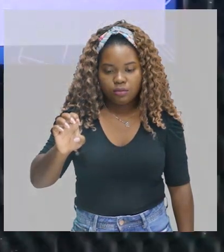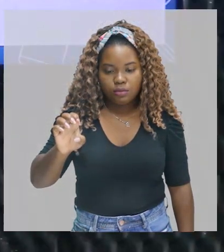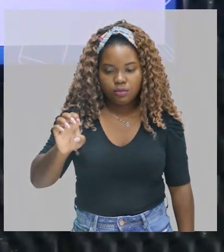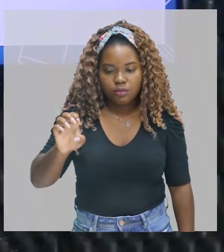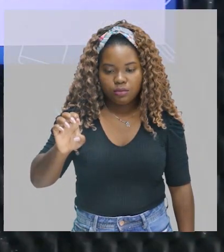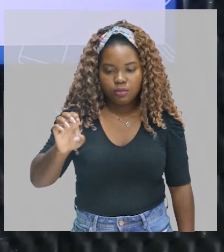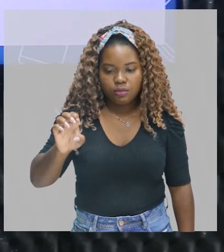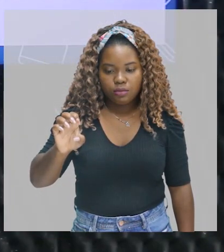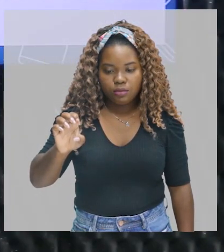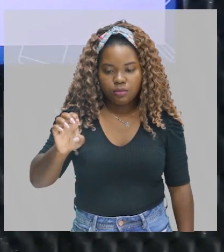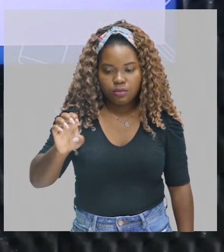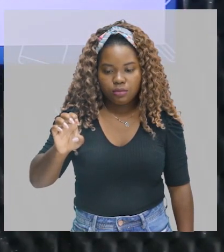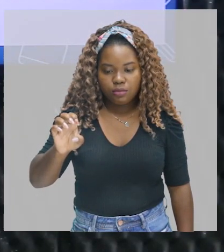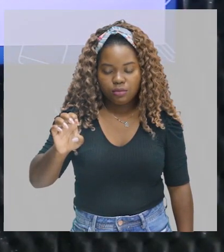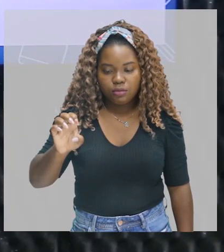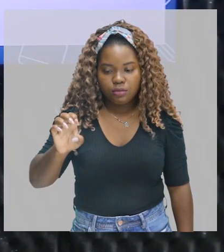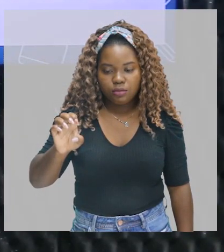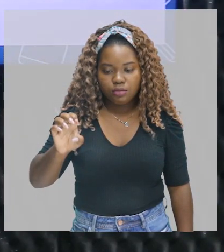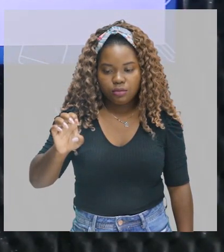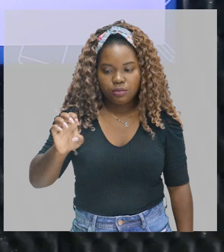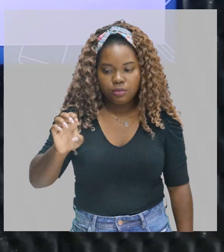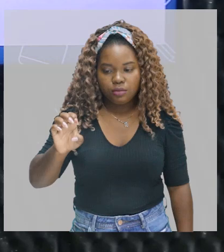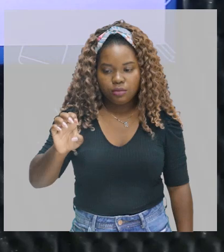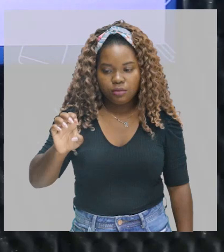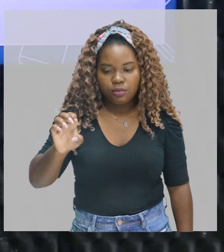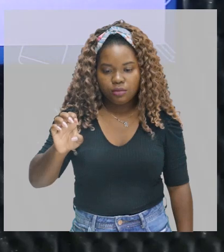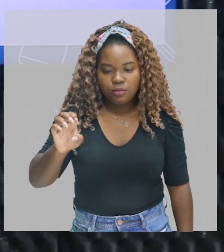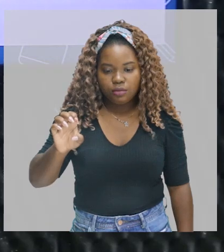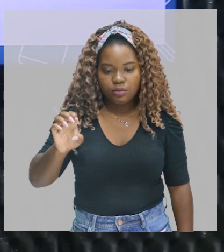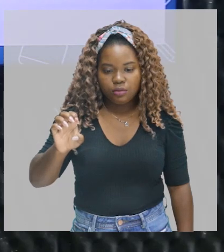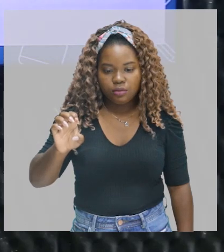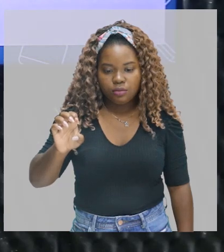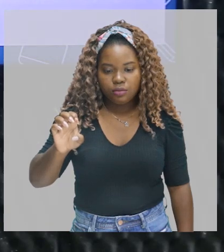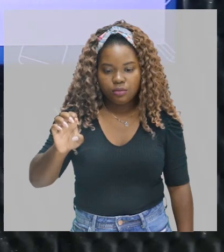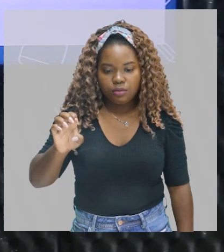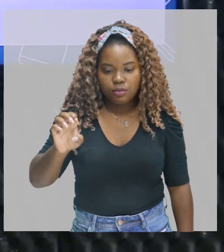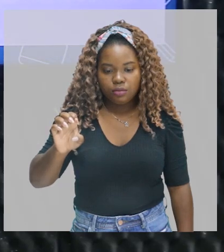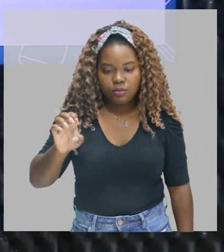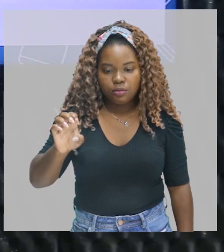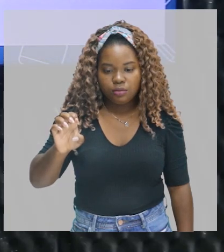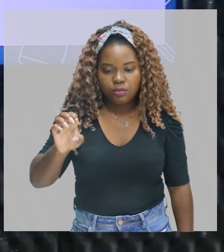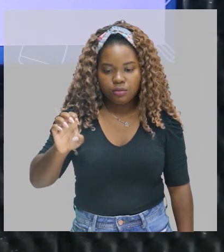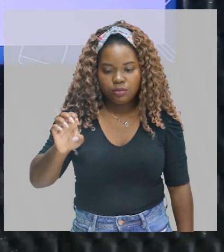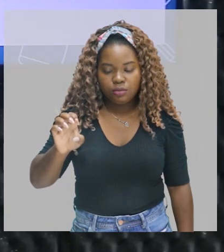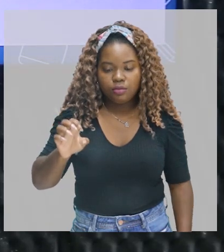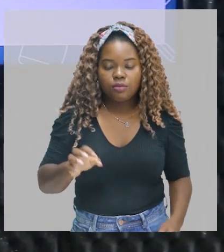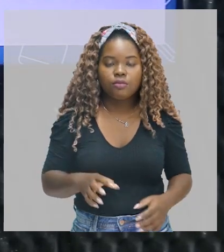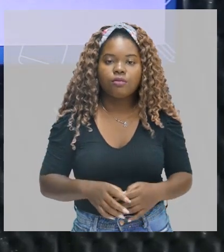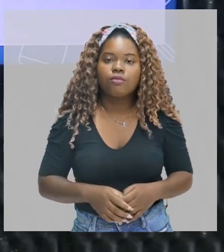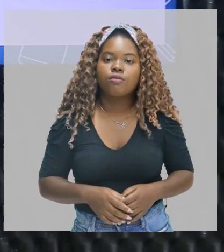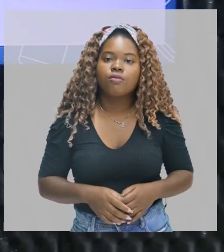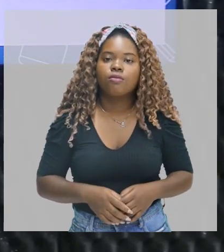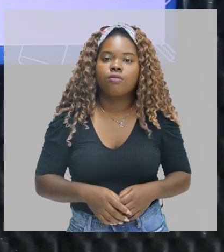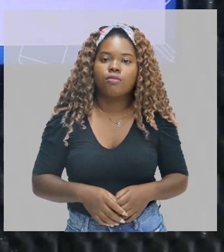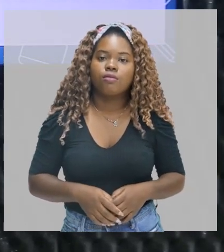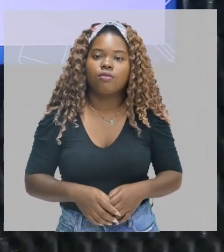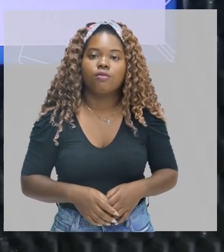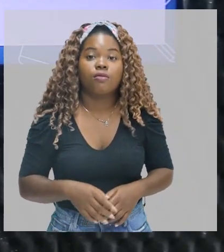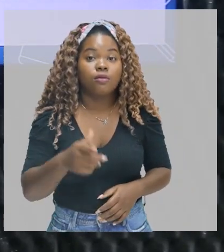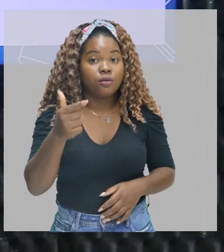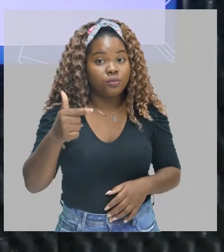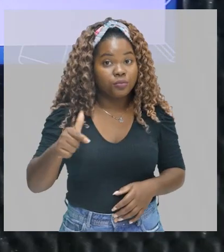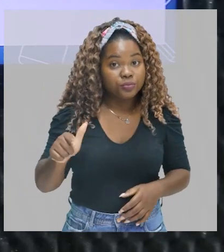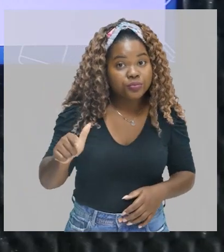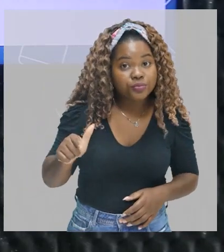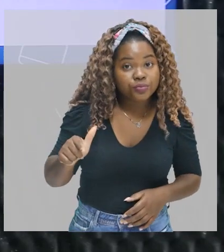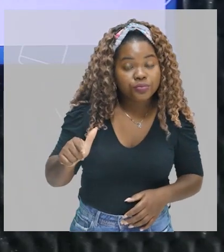idealização com simpatia e piedade, exaltação da bravura, do heroísmo e de todas as qualidades morais superiores. Gente, de novo aqui,